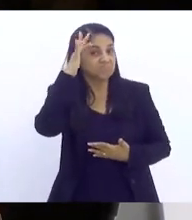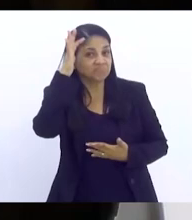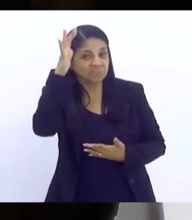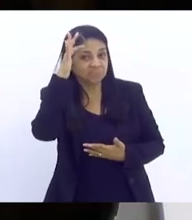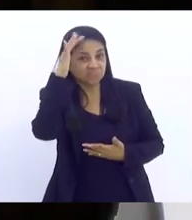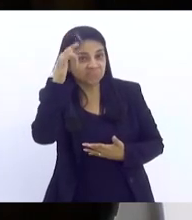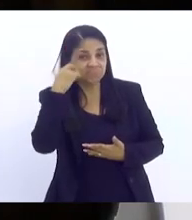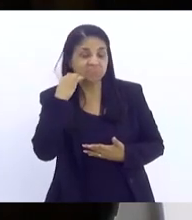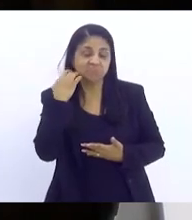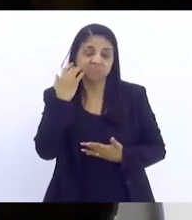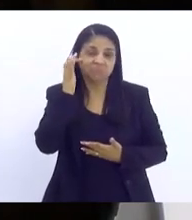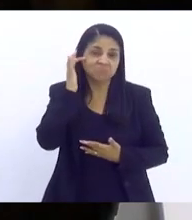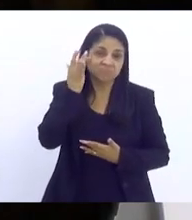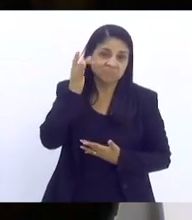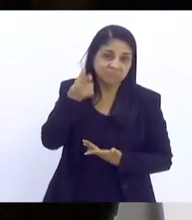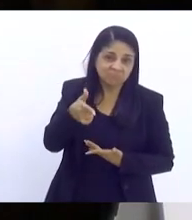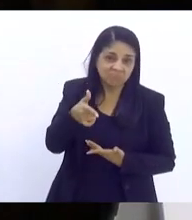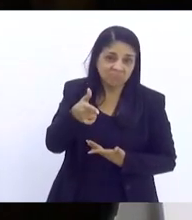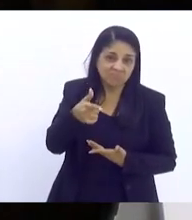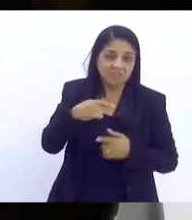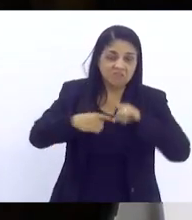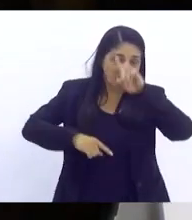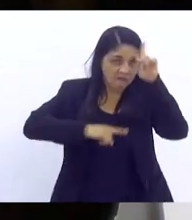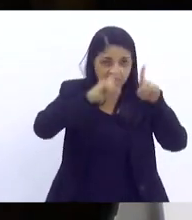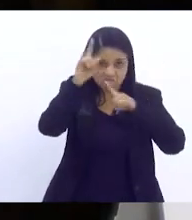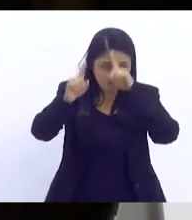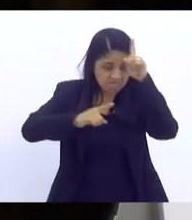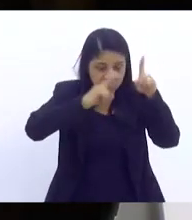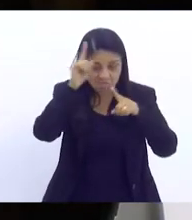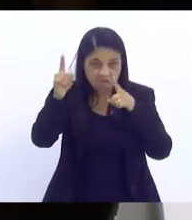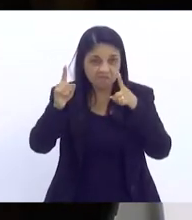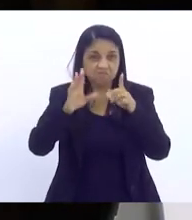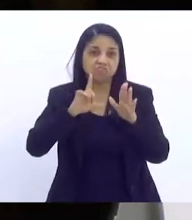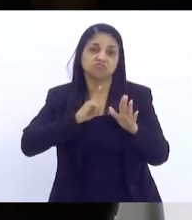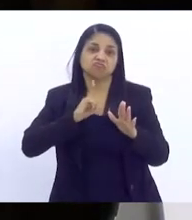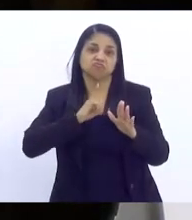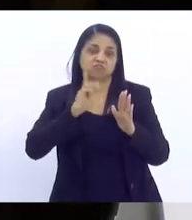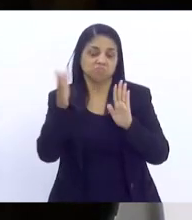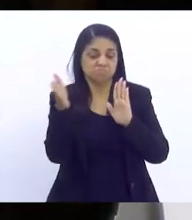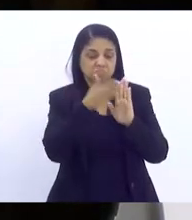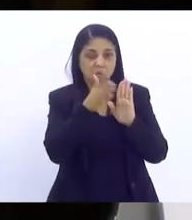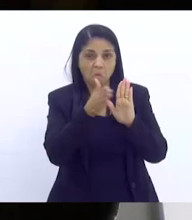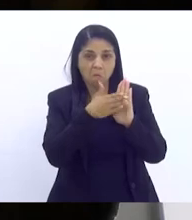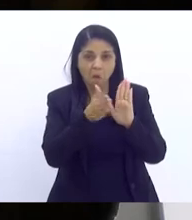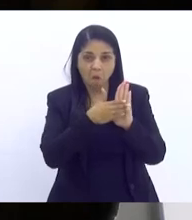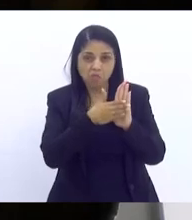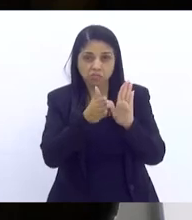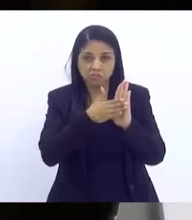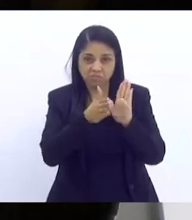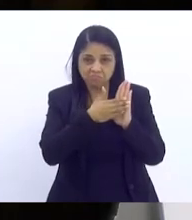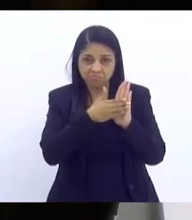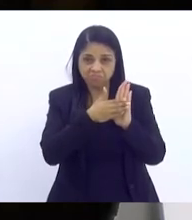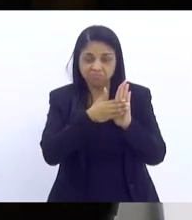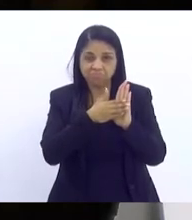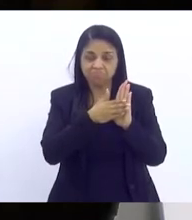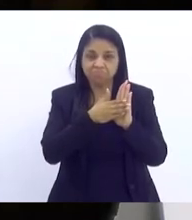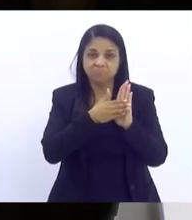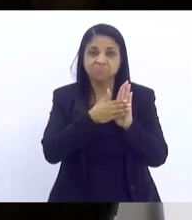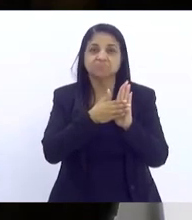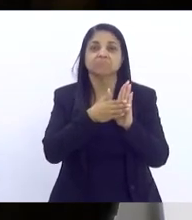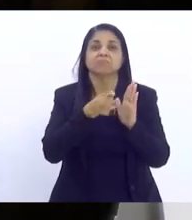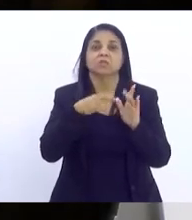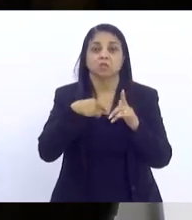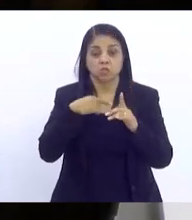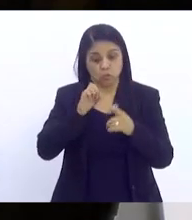que nós estamos inventando a roda se já existem propostas viáveis, propostas, inclusive,